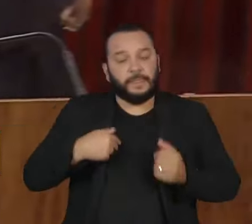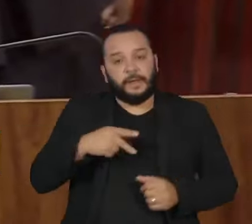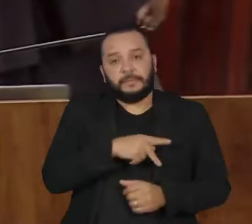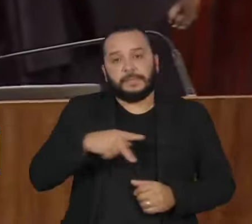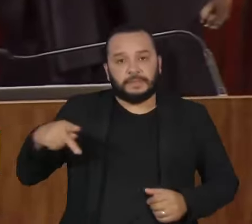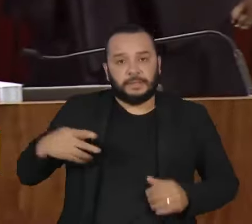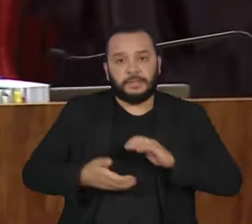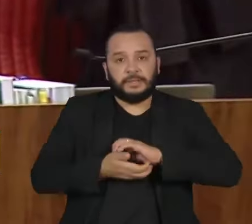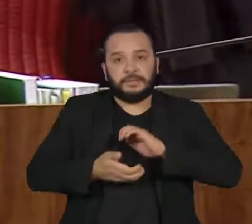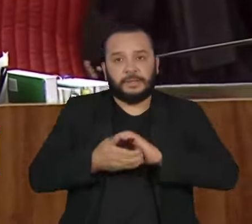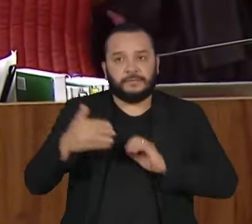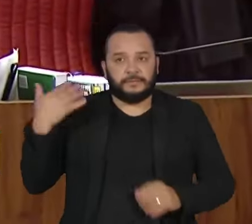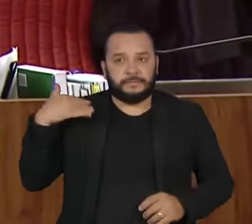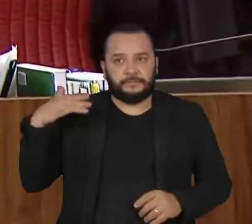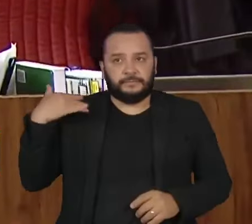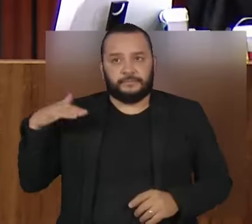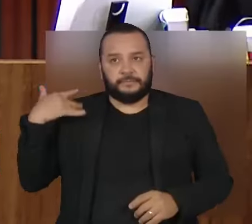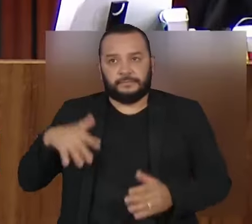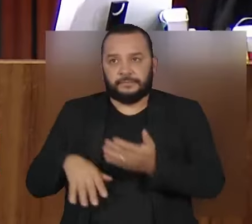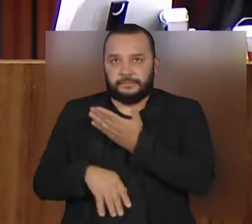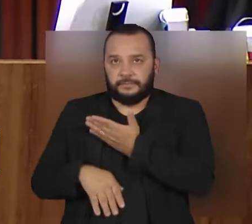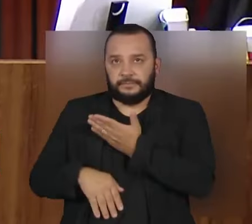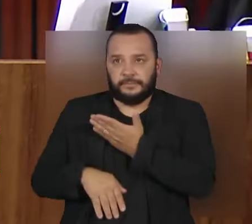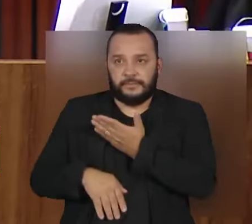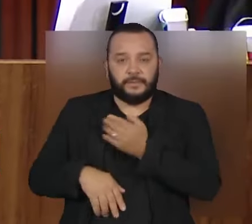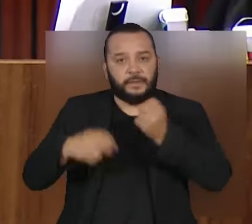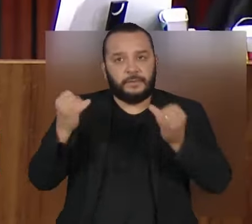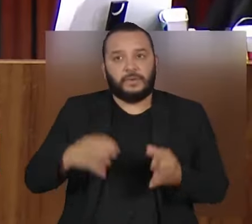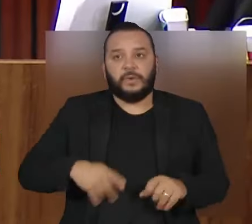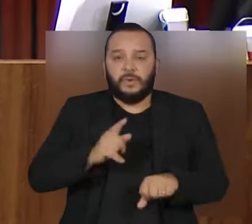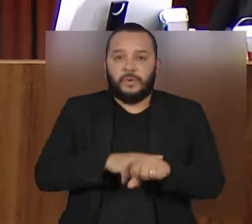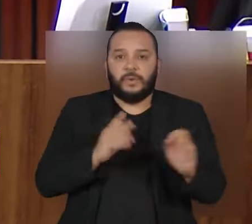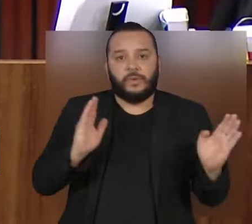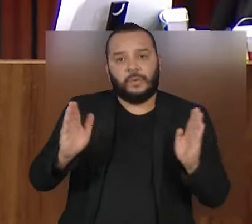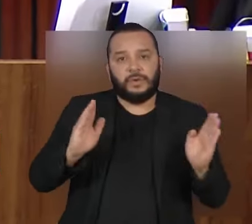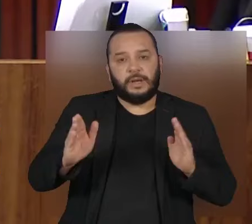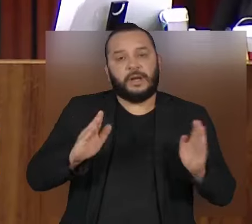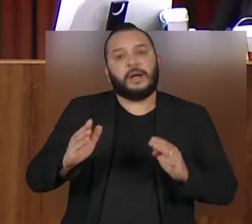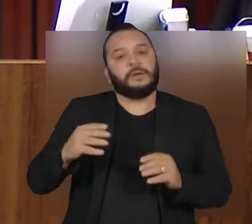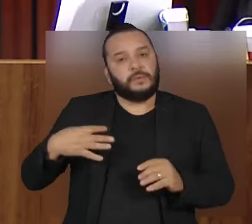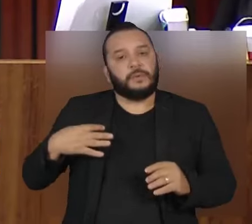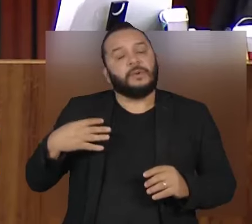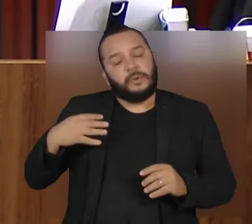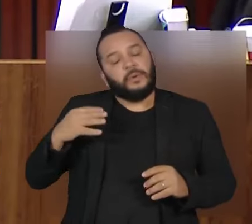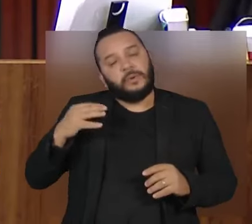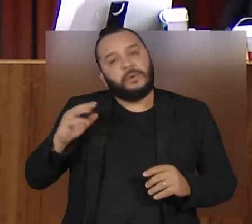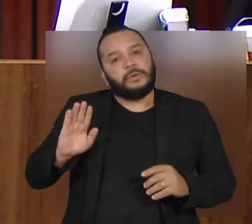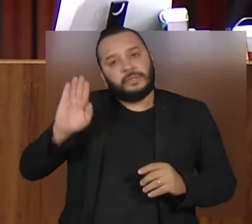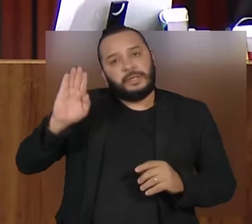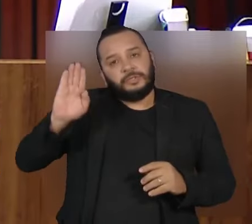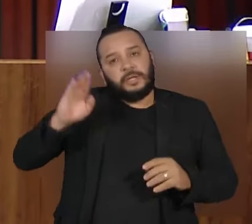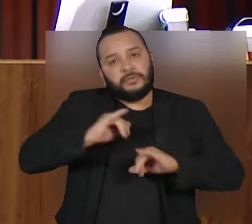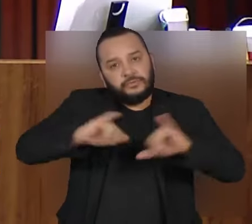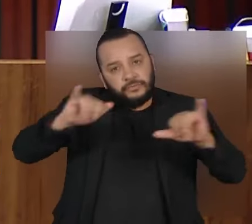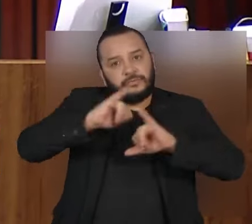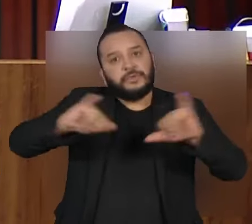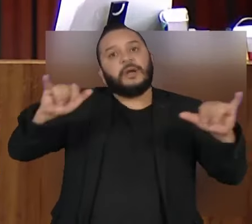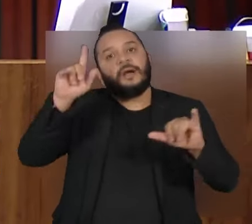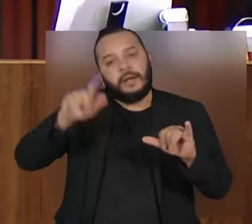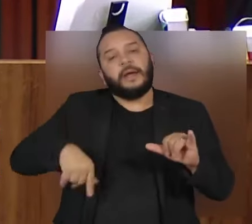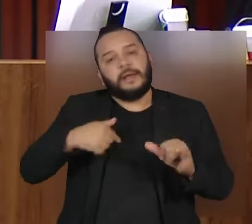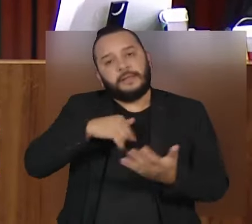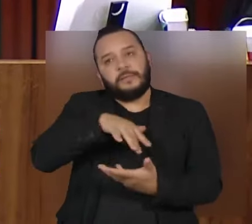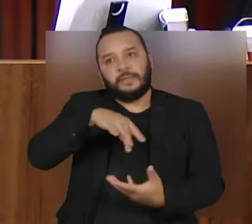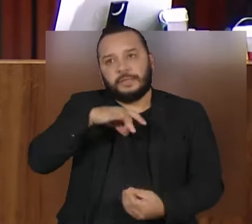Eleitoral, ministra Carmen Lúcia, disse que o horário eleitoral gratuito é um espaço de exercício democrático.